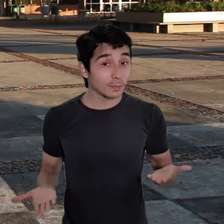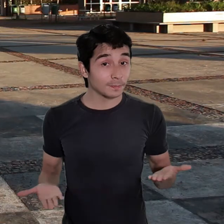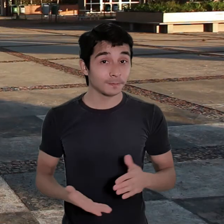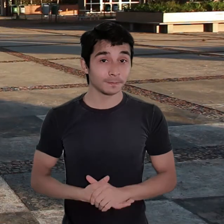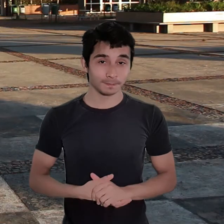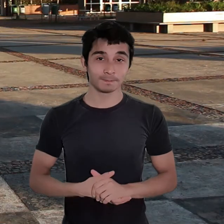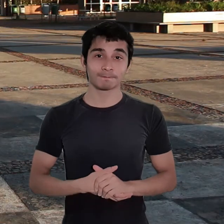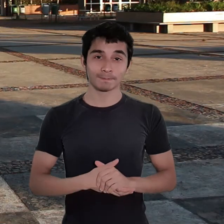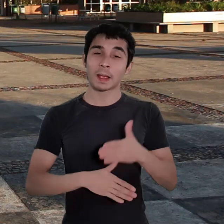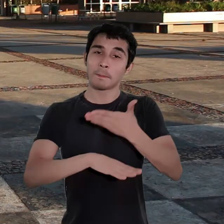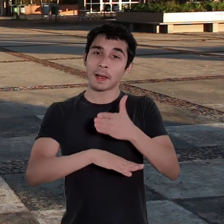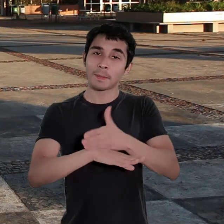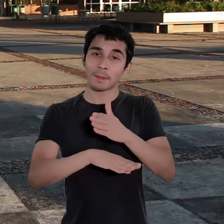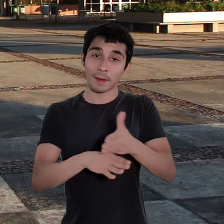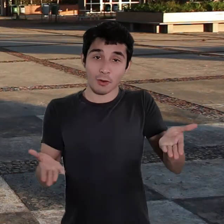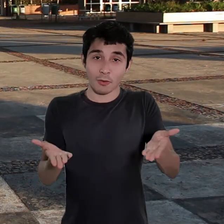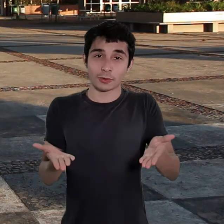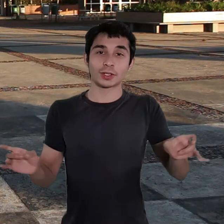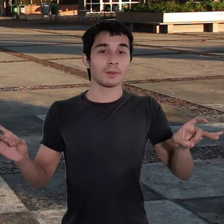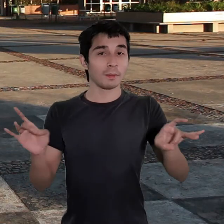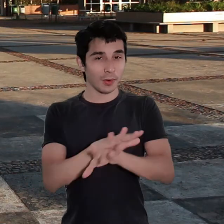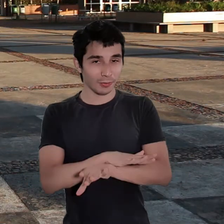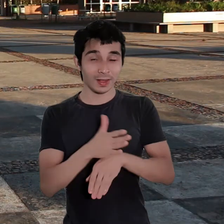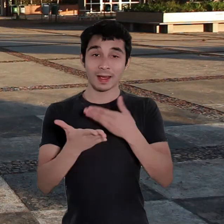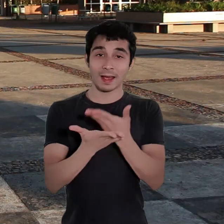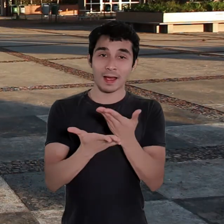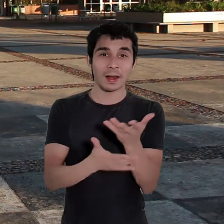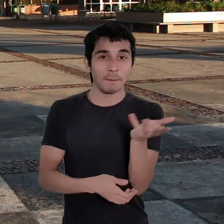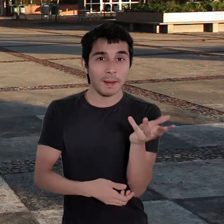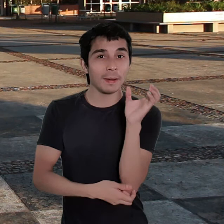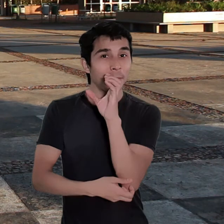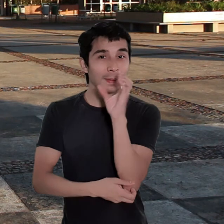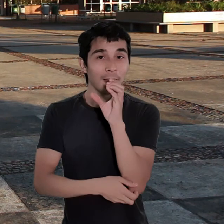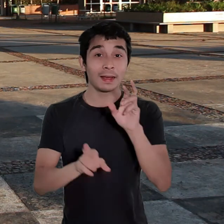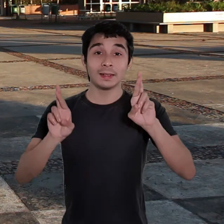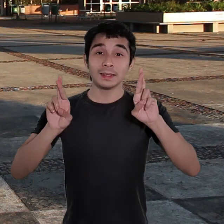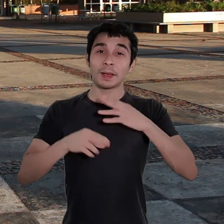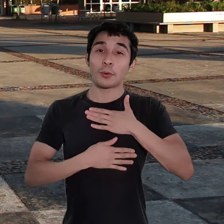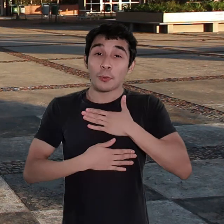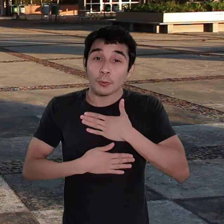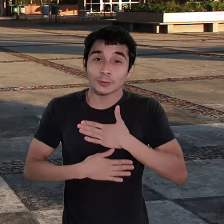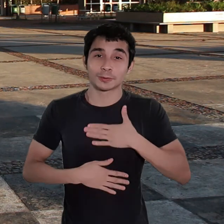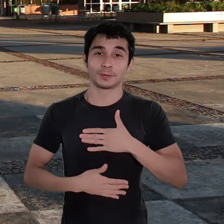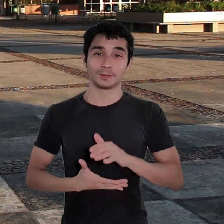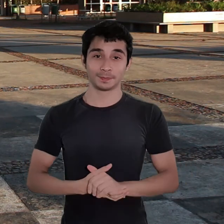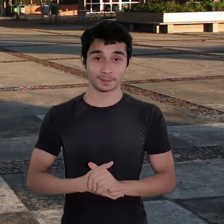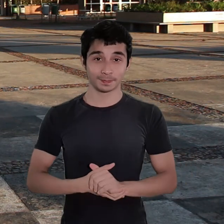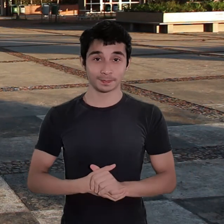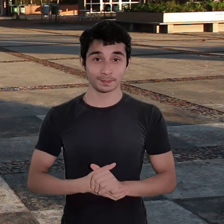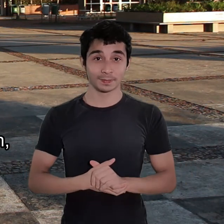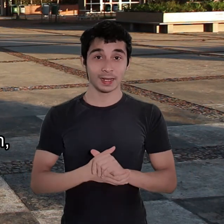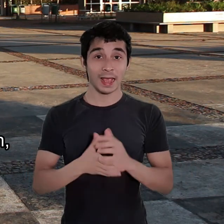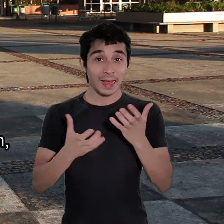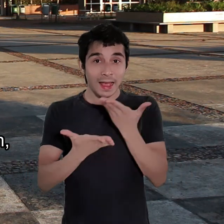E aí, pessoal, gostaram? Então, essas foram as atividades de hoje na aula de agilidade e velocidade. Espero que vocês tenham gostado